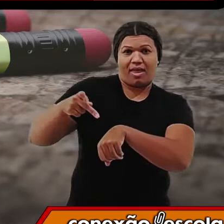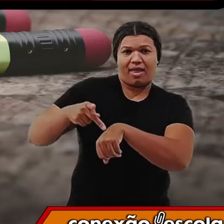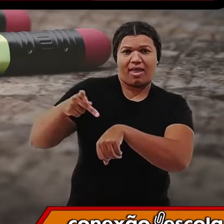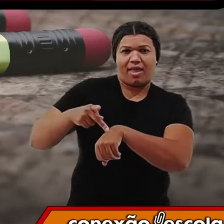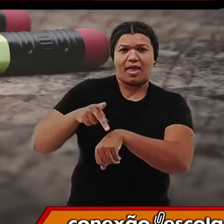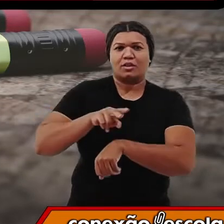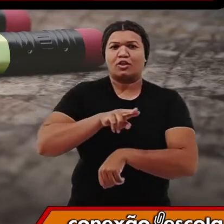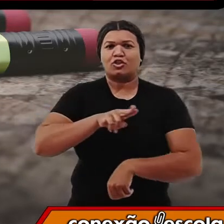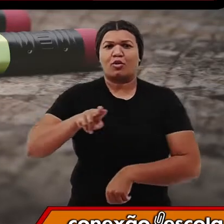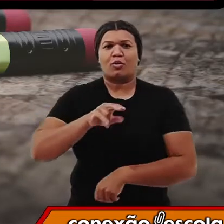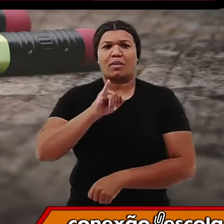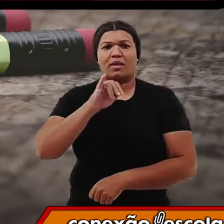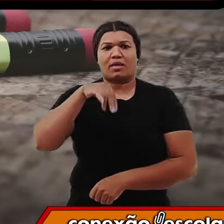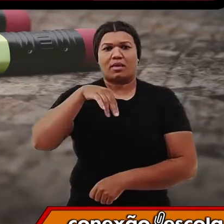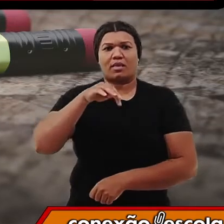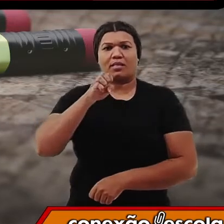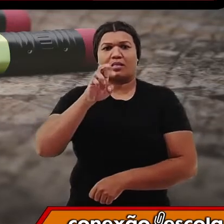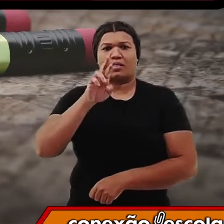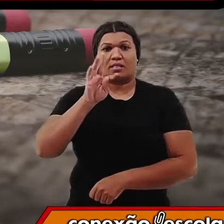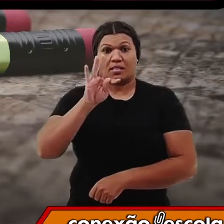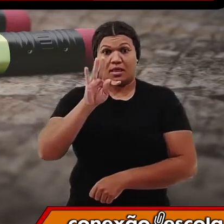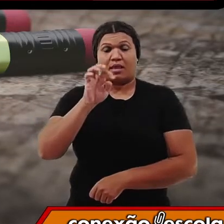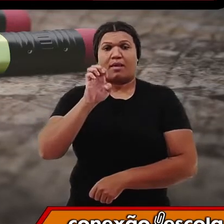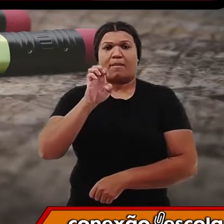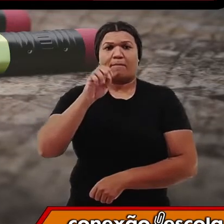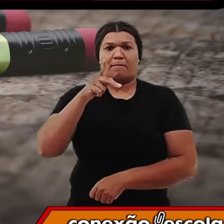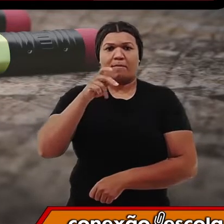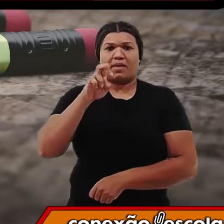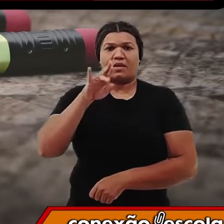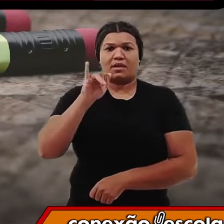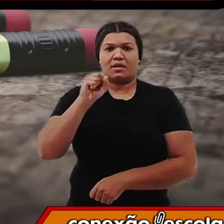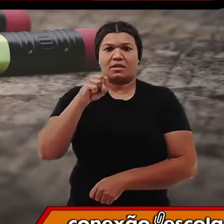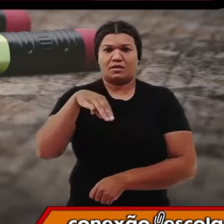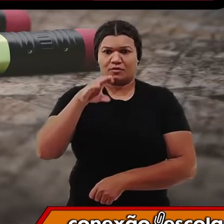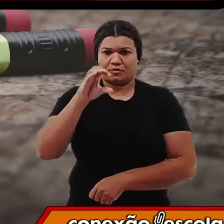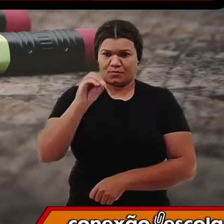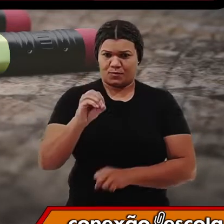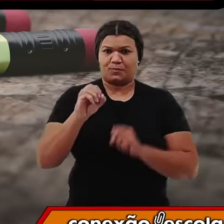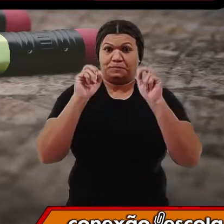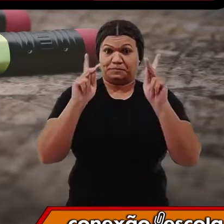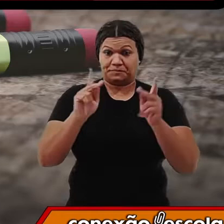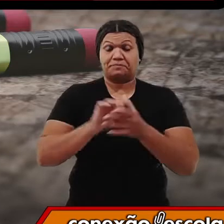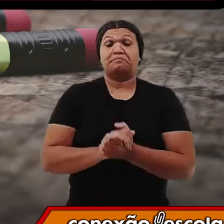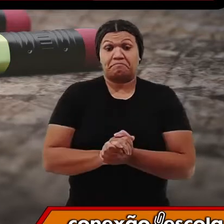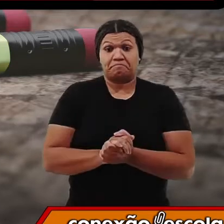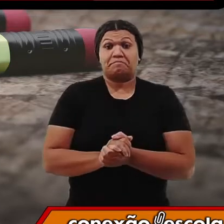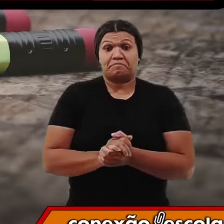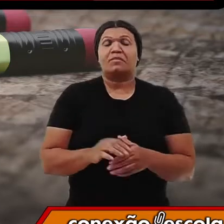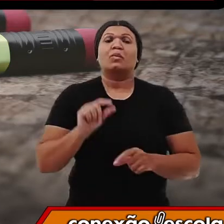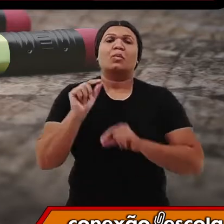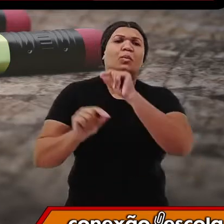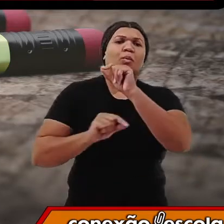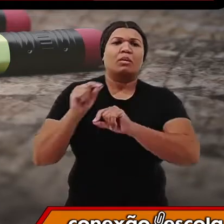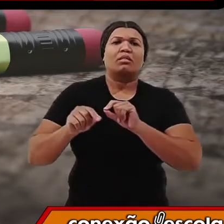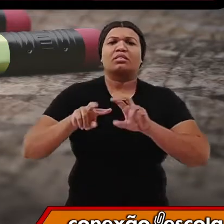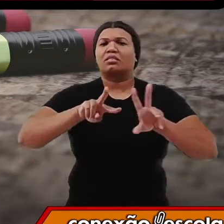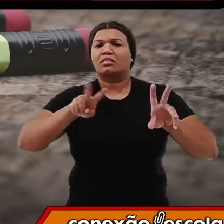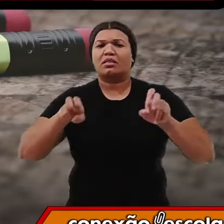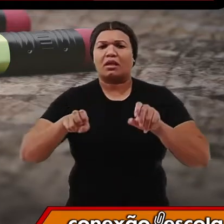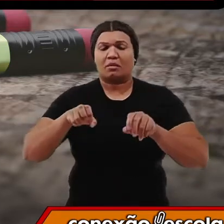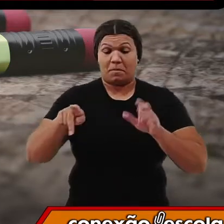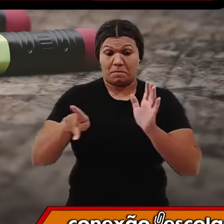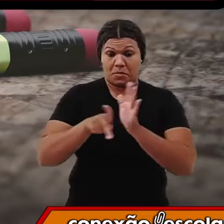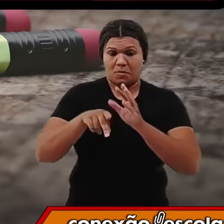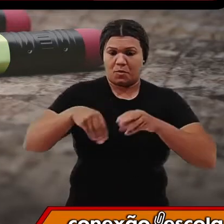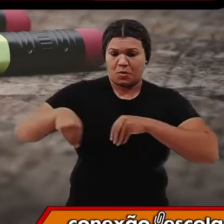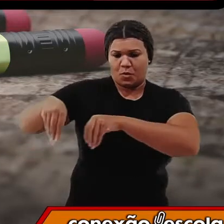esse nome aí, que agora nós vamos trocar uma ideia sobre ele de novo, beleza? Meus irmãos, além disso, nos poros do solo